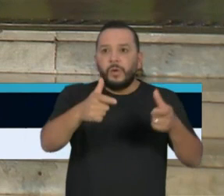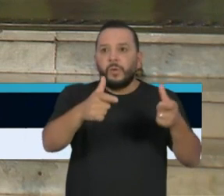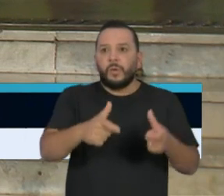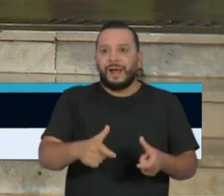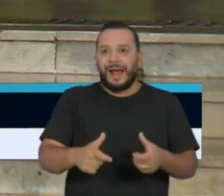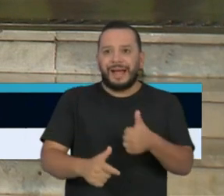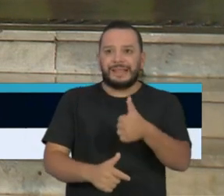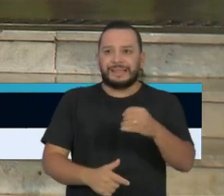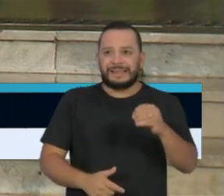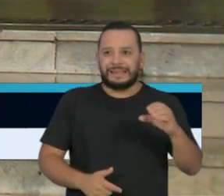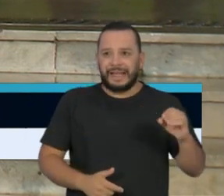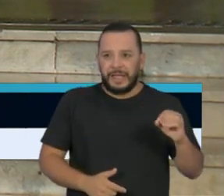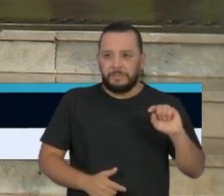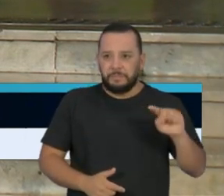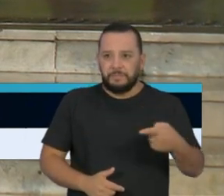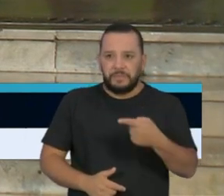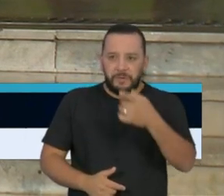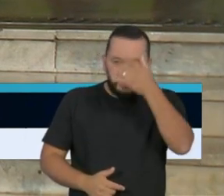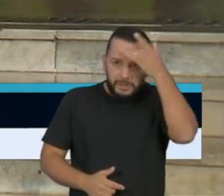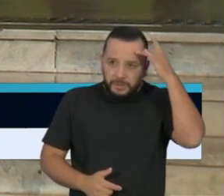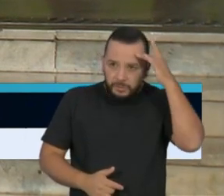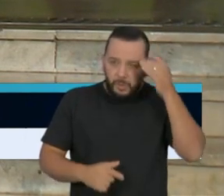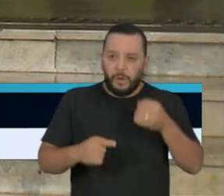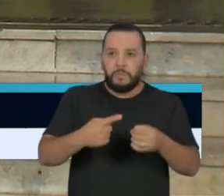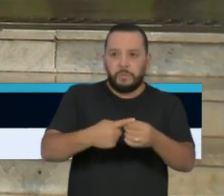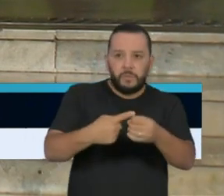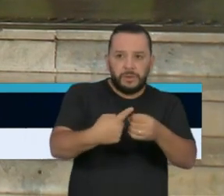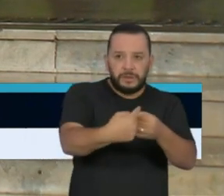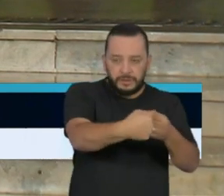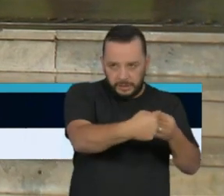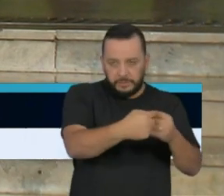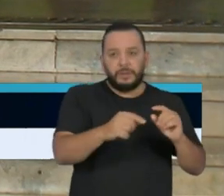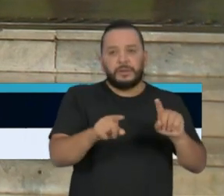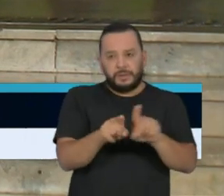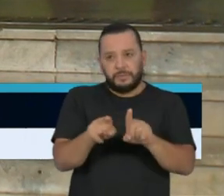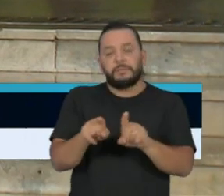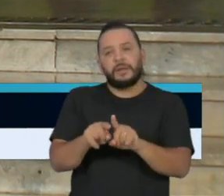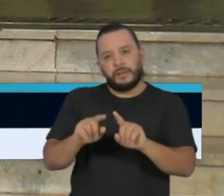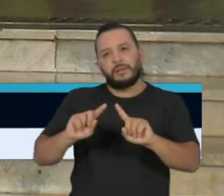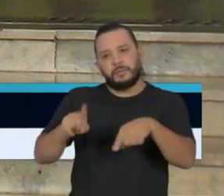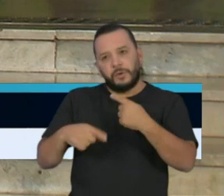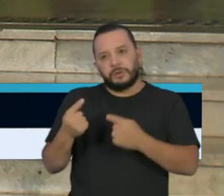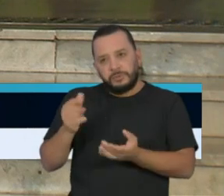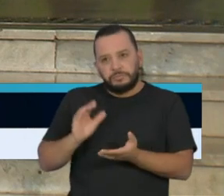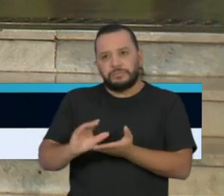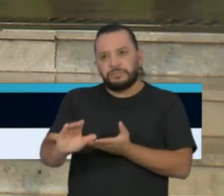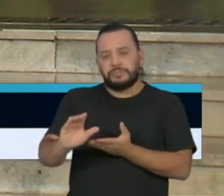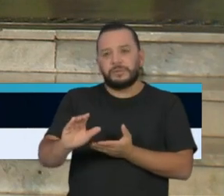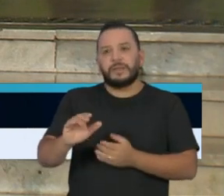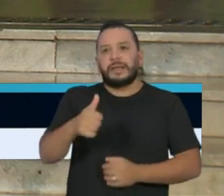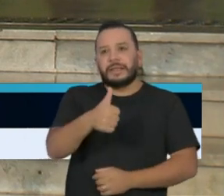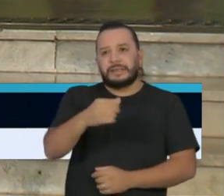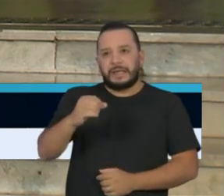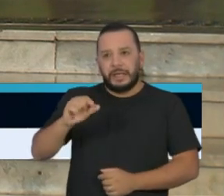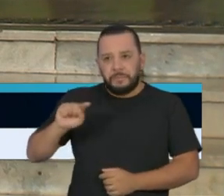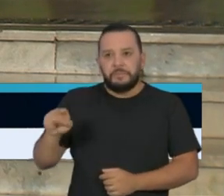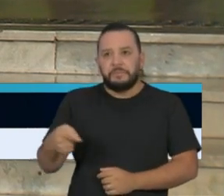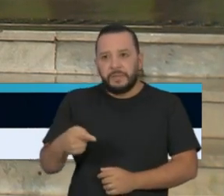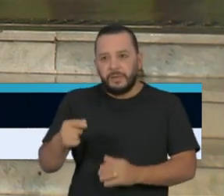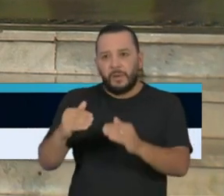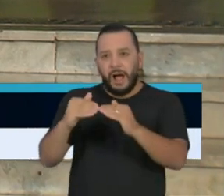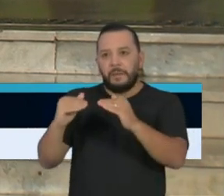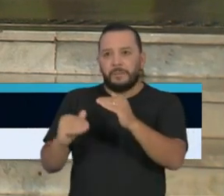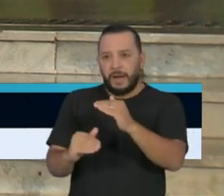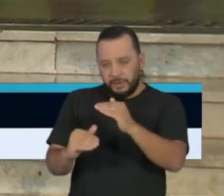posteriormente, logo a seguir, para os municípios abaixo de 100 mil habitantes. Isto dá para os municípios a